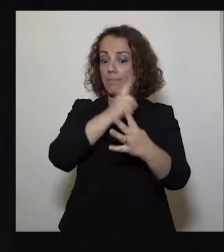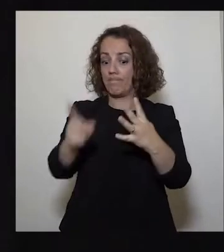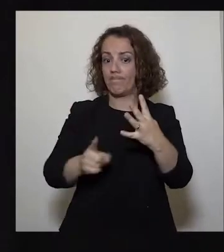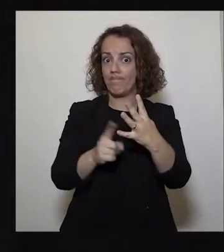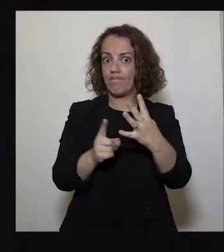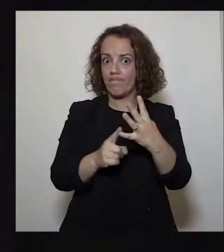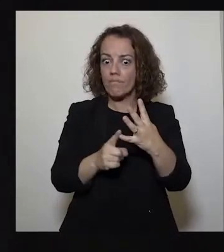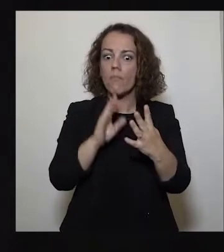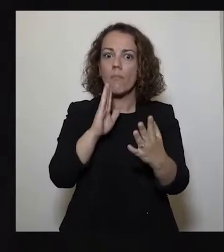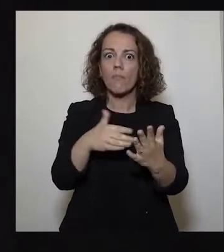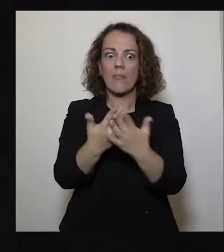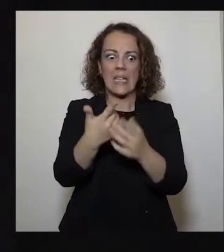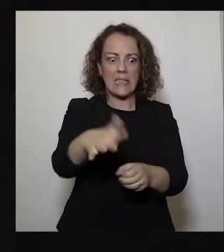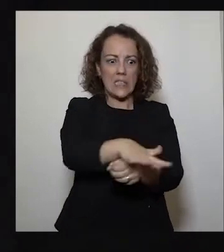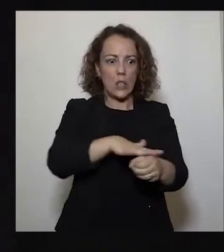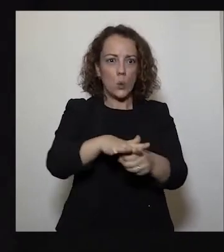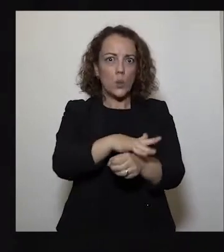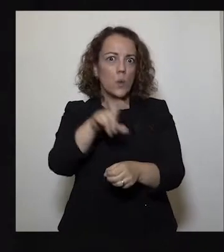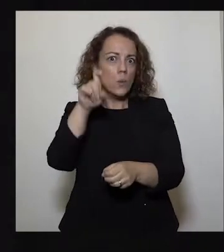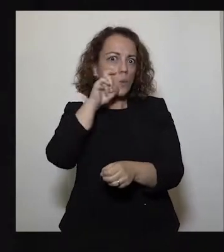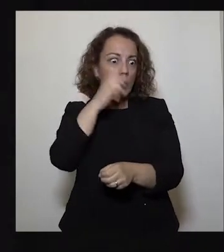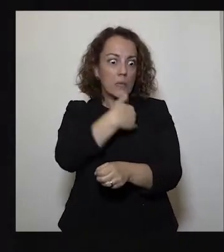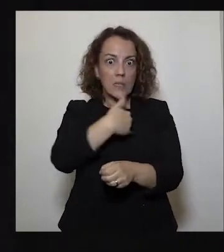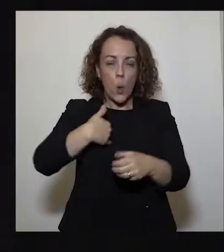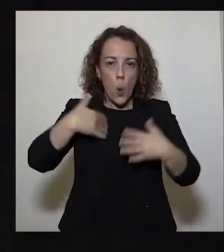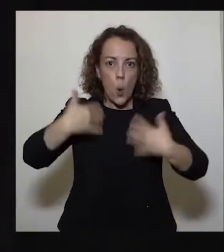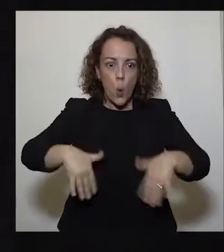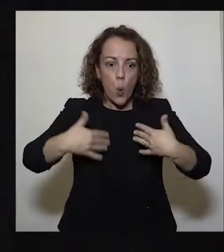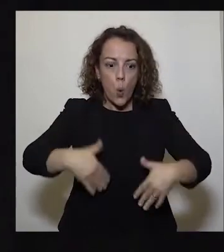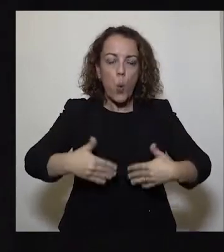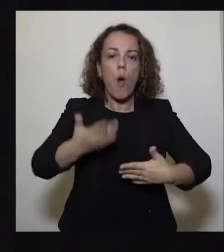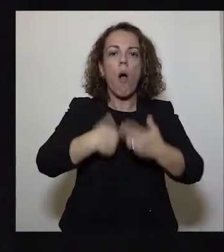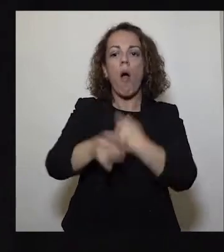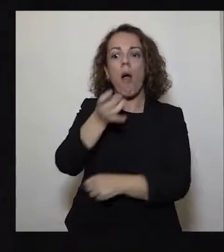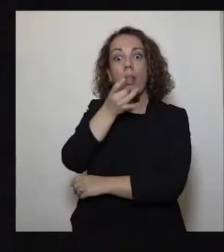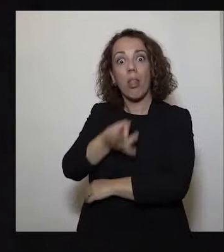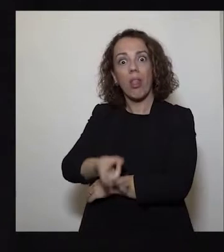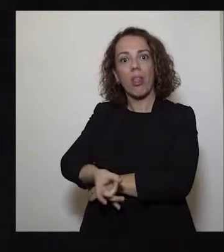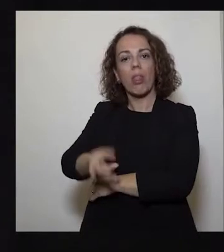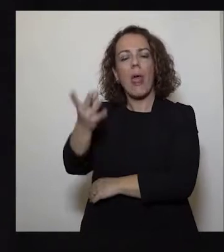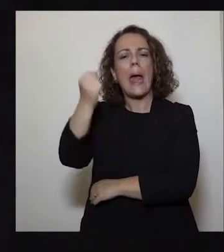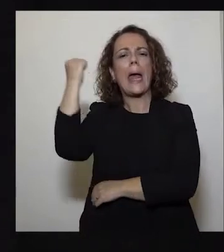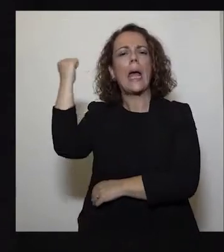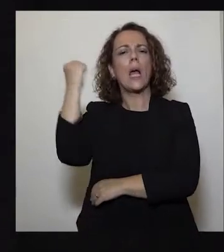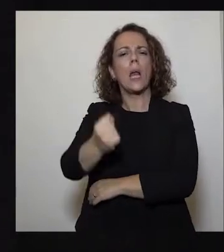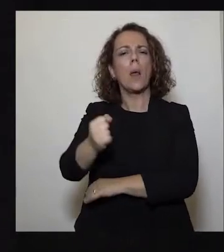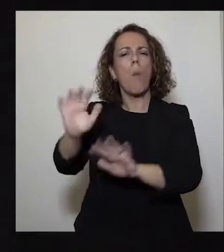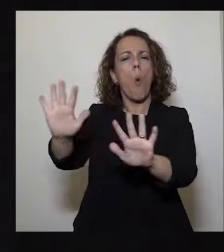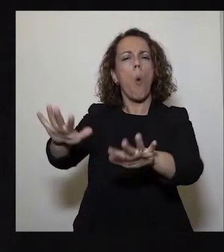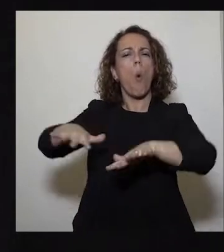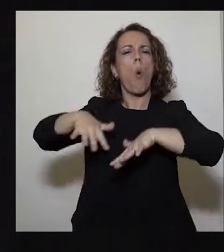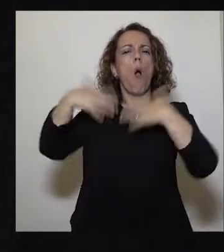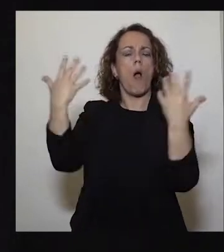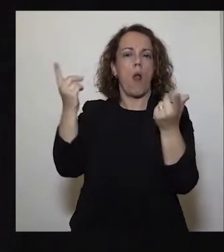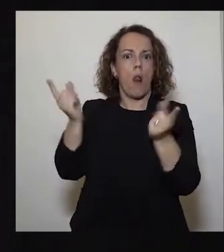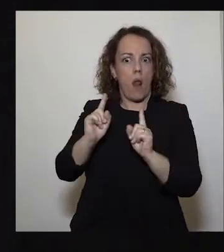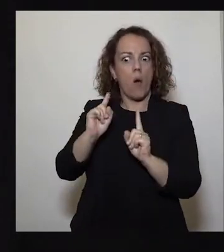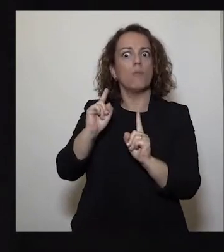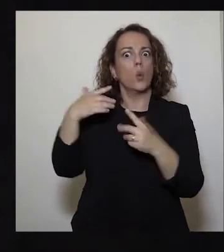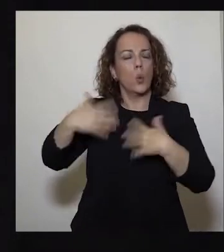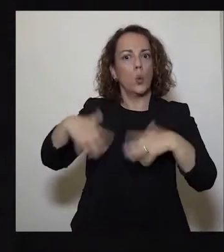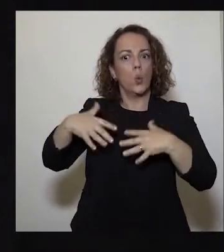humanitária de clemência não contemplasse crimes merecedores do especialíssimo ou especial